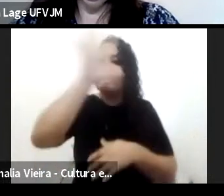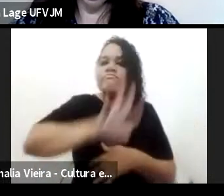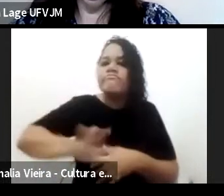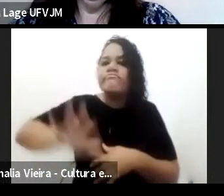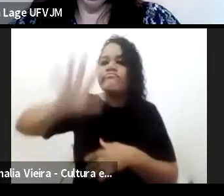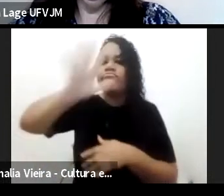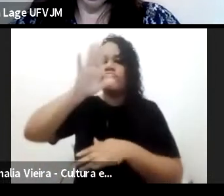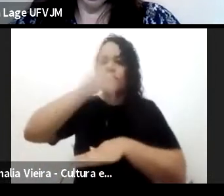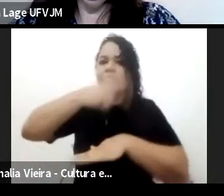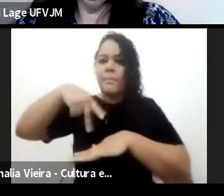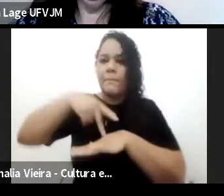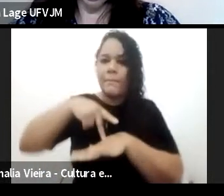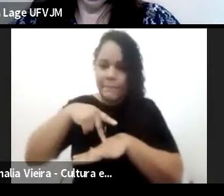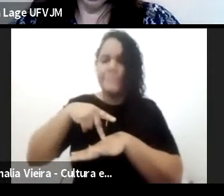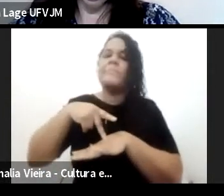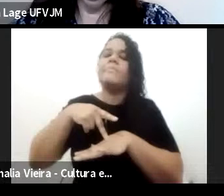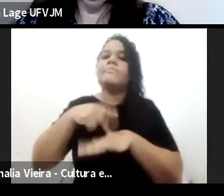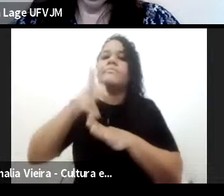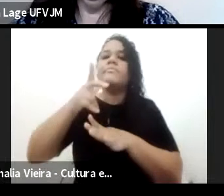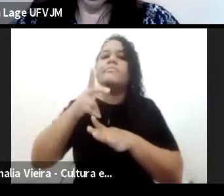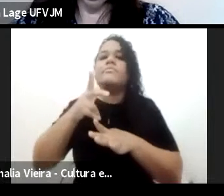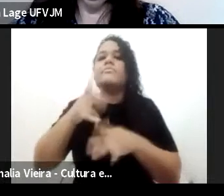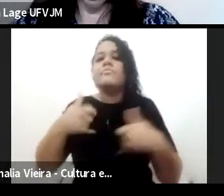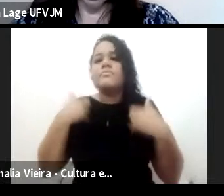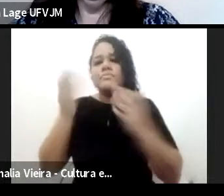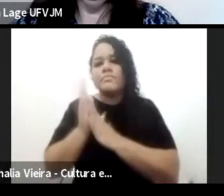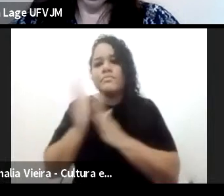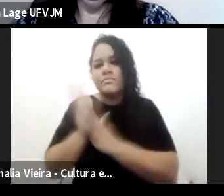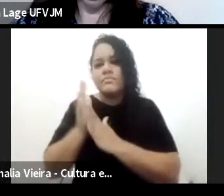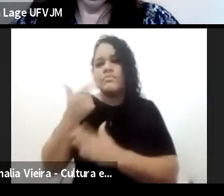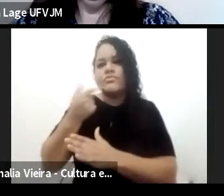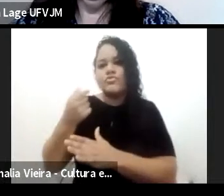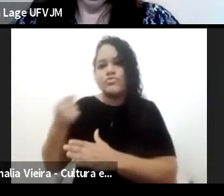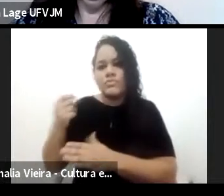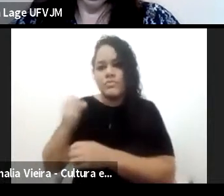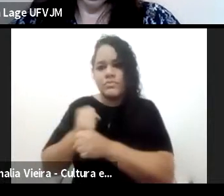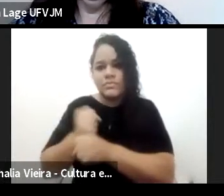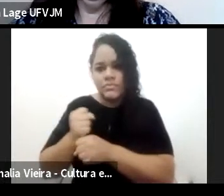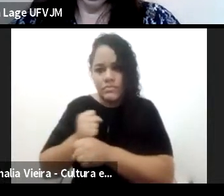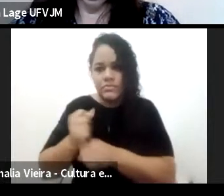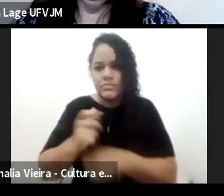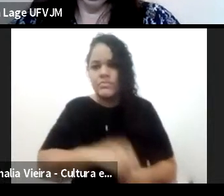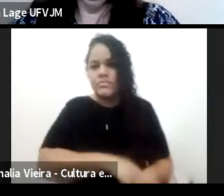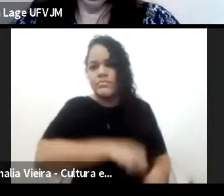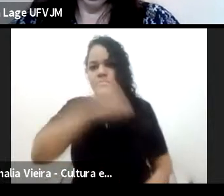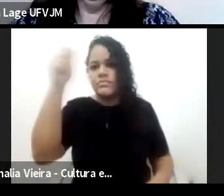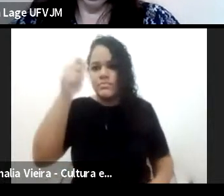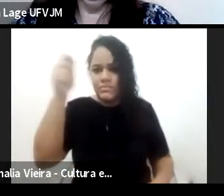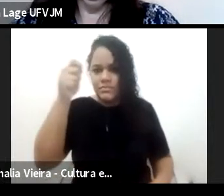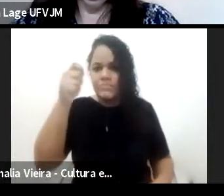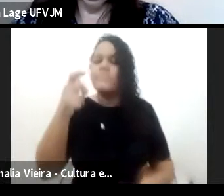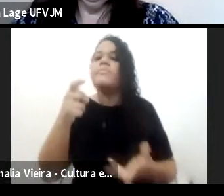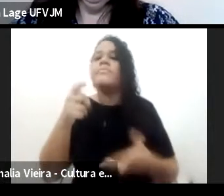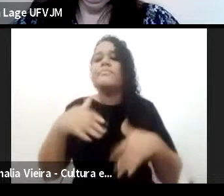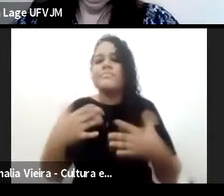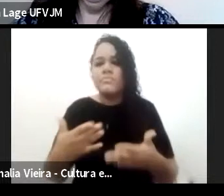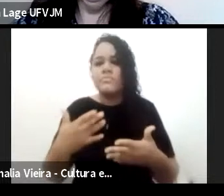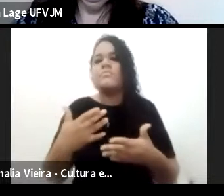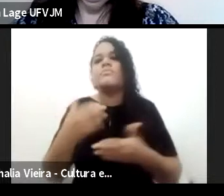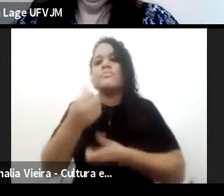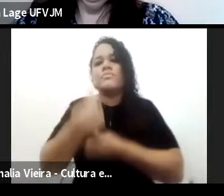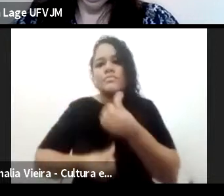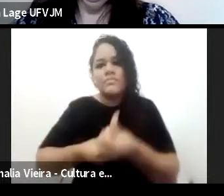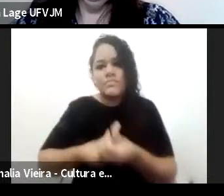longo desse semestre, que corresponde ao segundo semestre letivo da Universidade Federal de Minas Gerais, e em